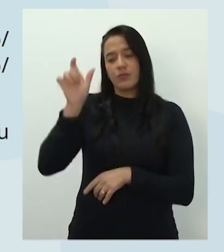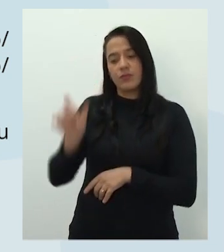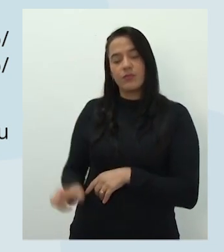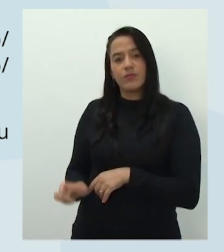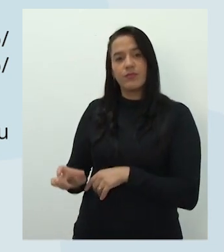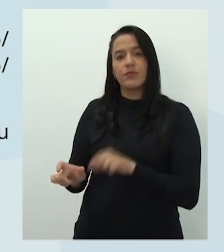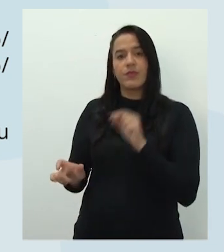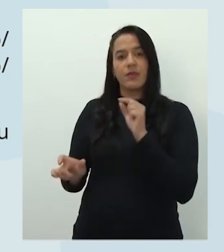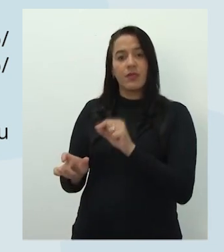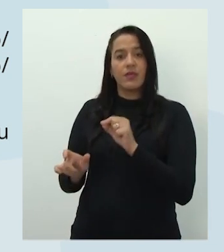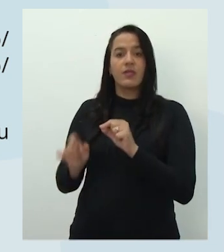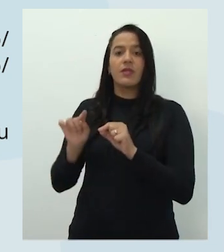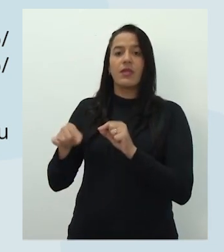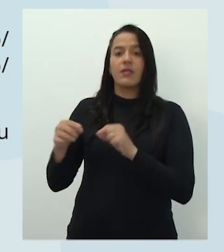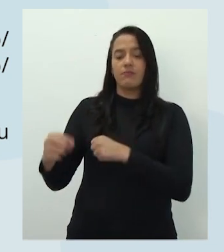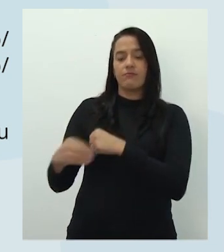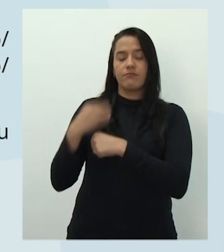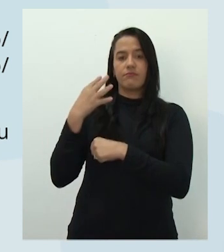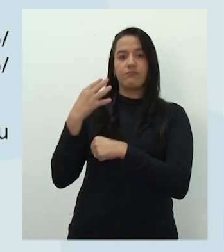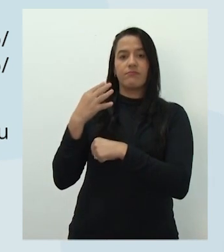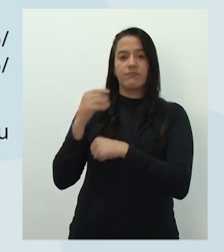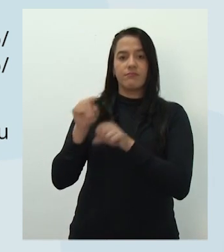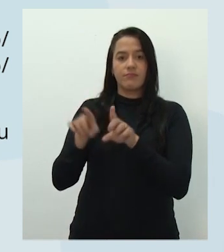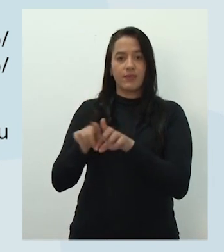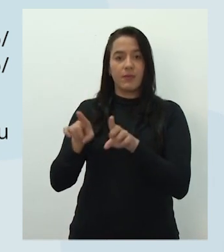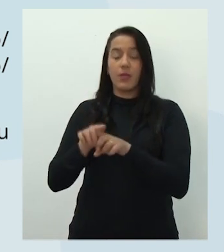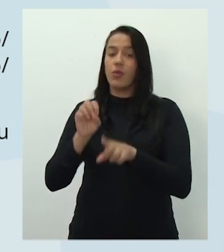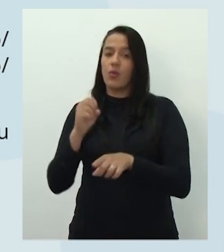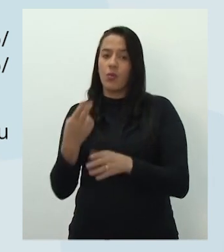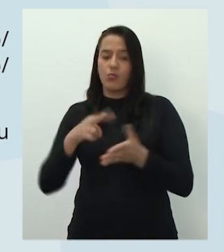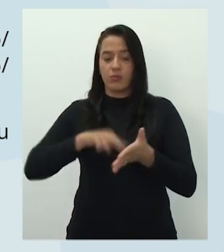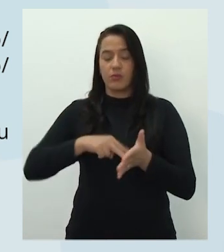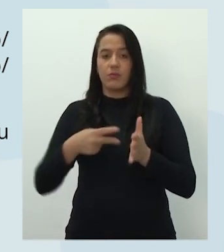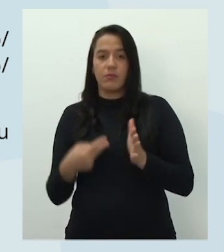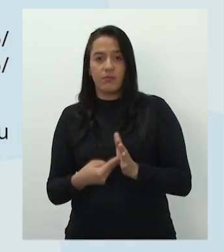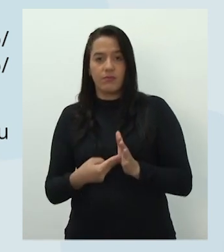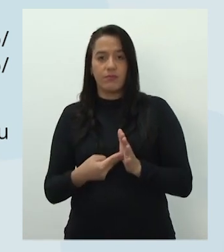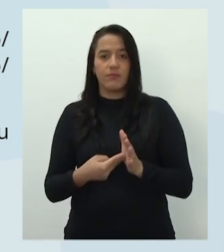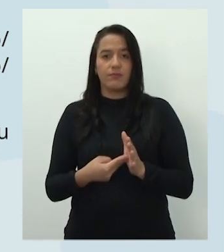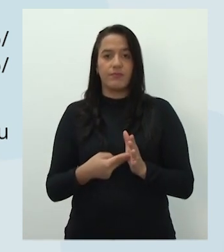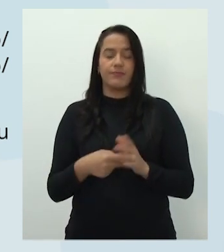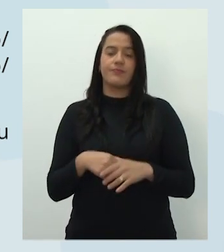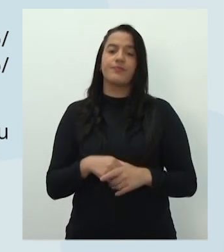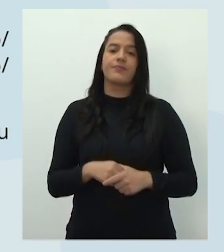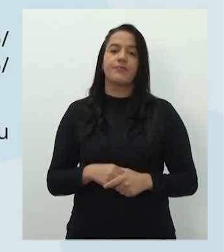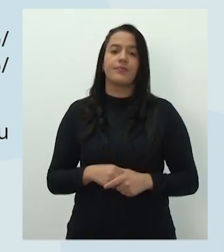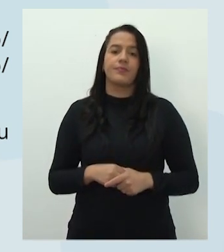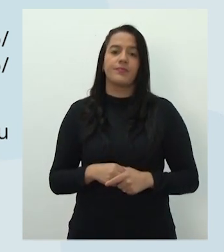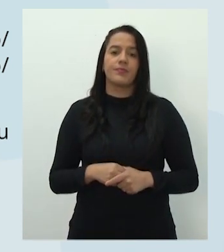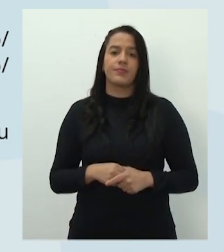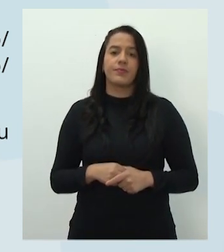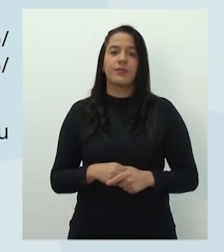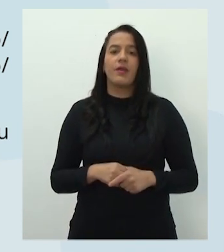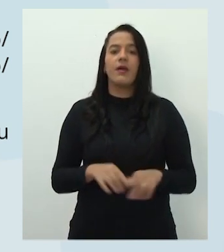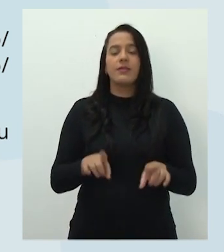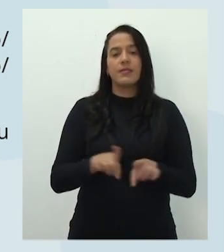locutor e recebido ou interpretado por um receptor intelector. E a gente já sabe que os níveis podem ser formal ou informal.